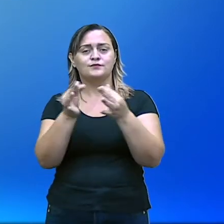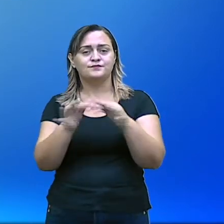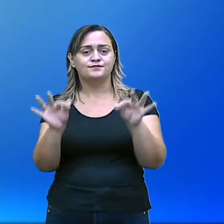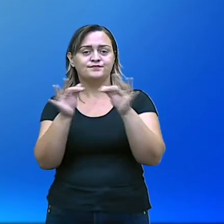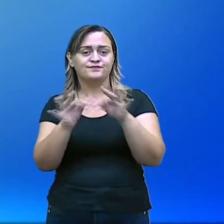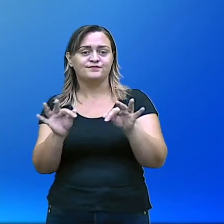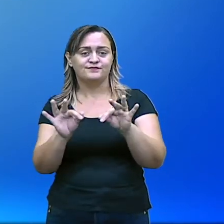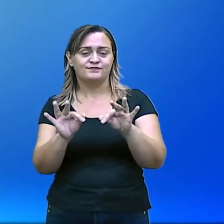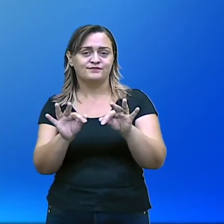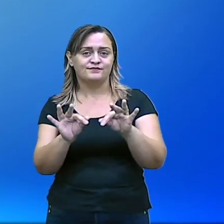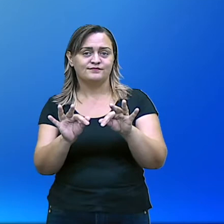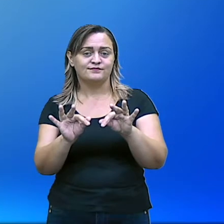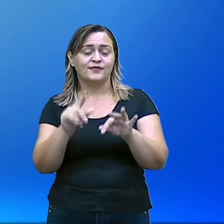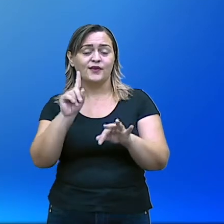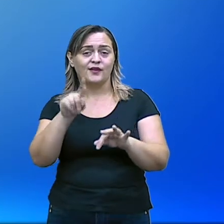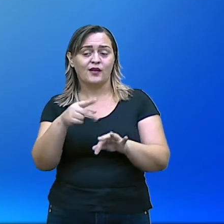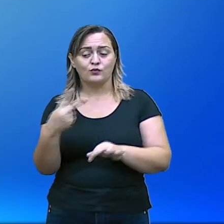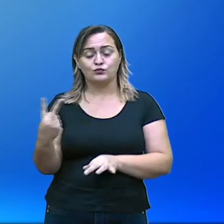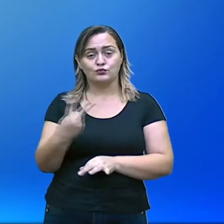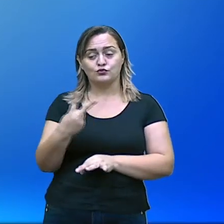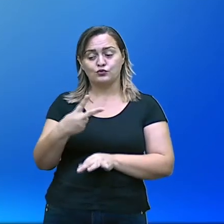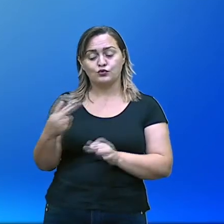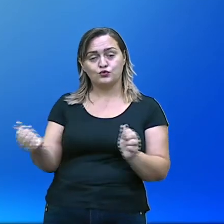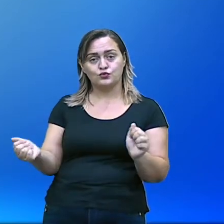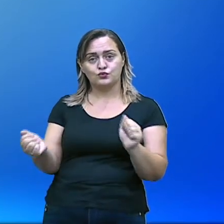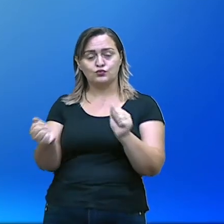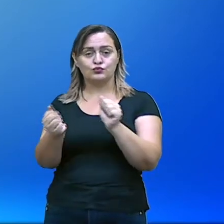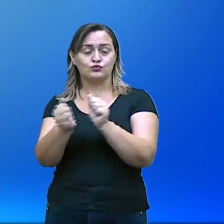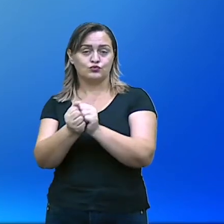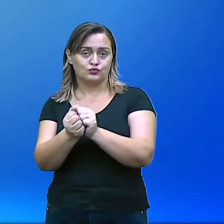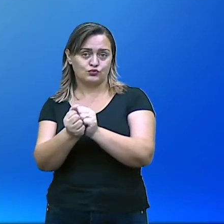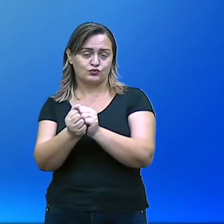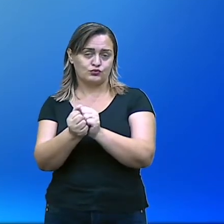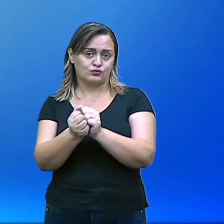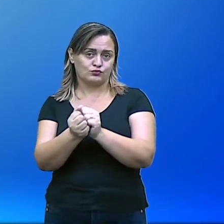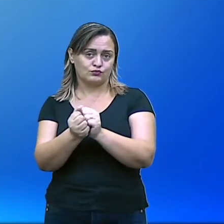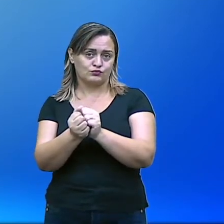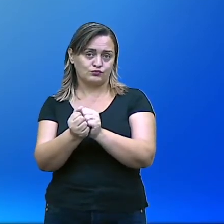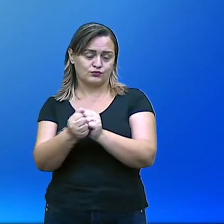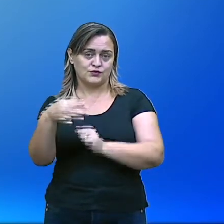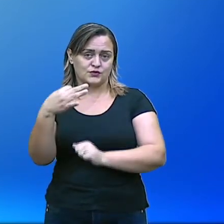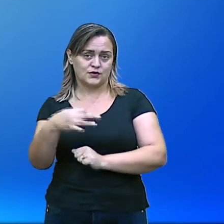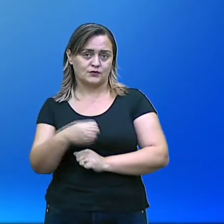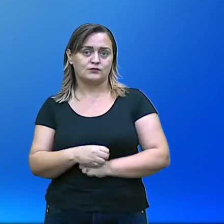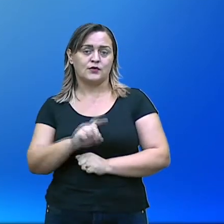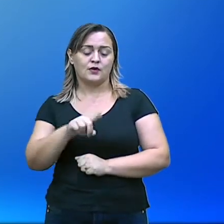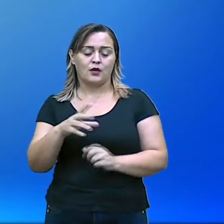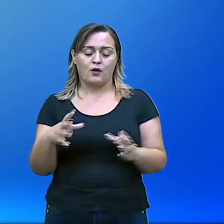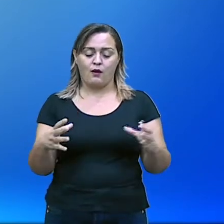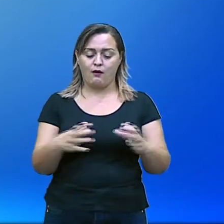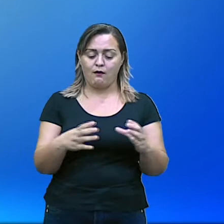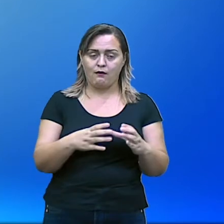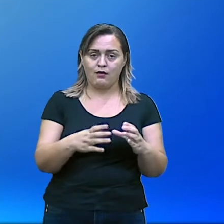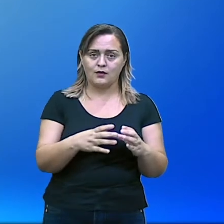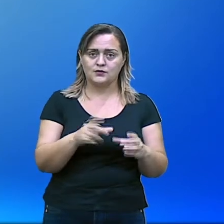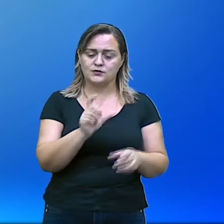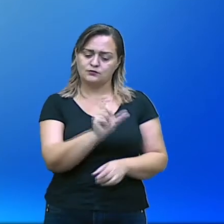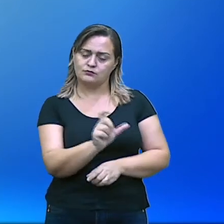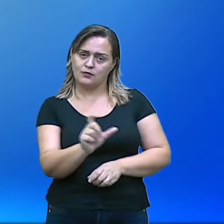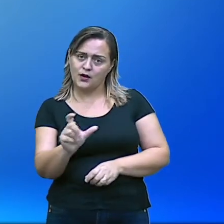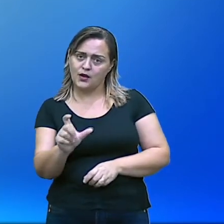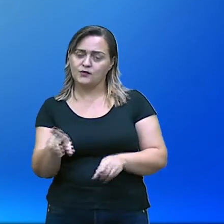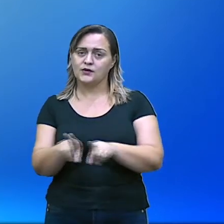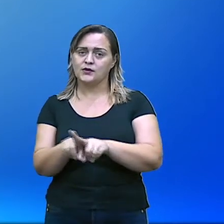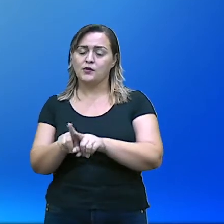Morfocintase representa as duas análises. Da função, né? E a da classe. Ao mesmo tempo aí. A seguir,